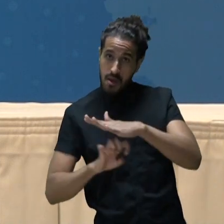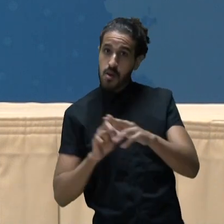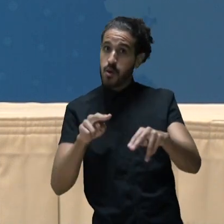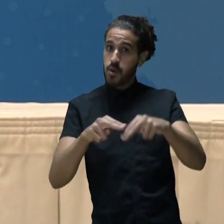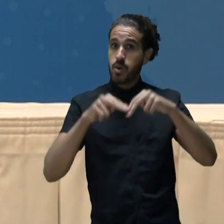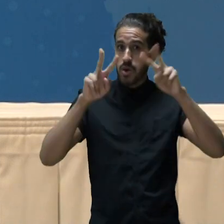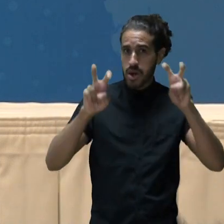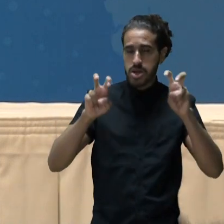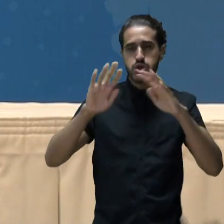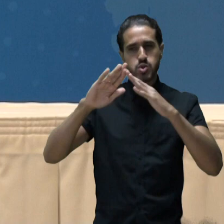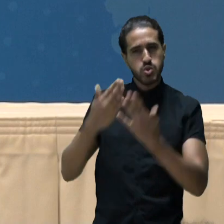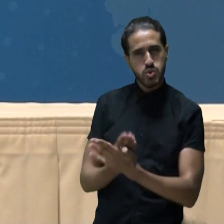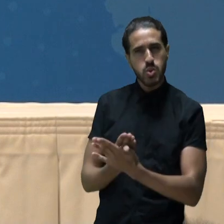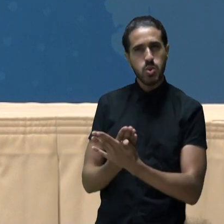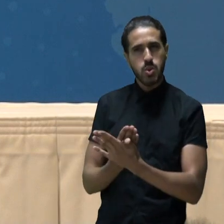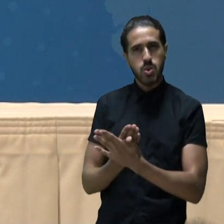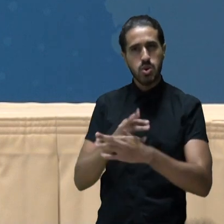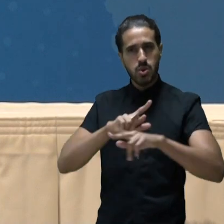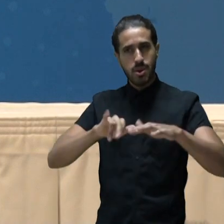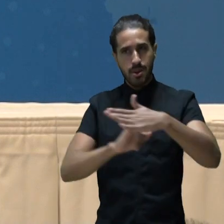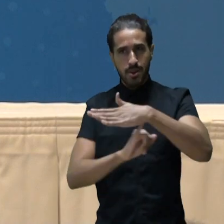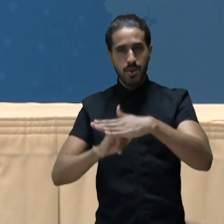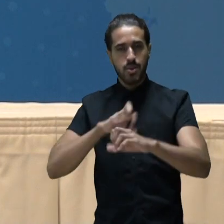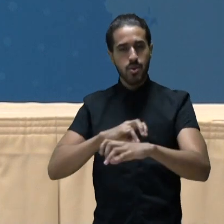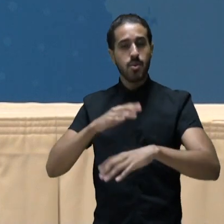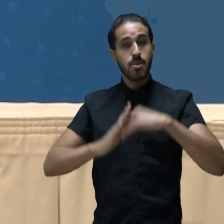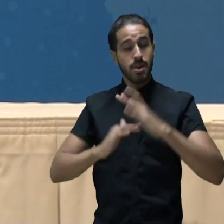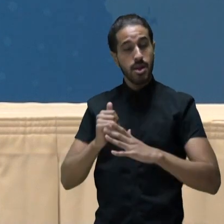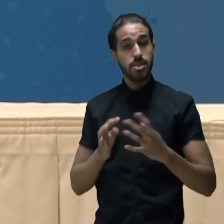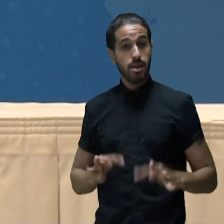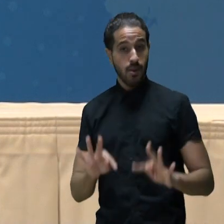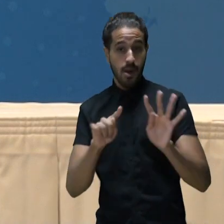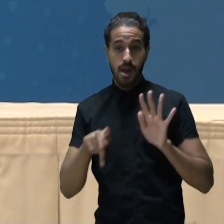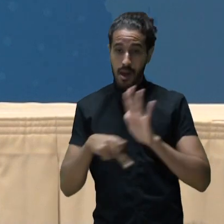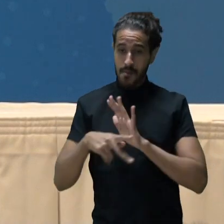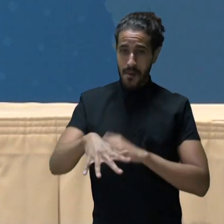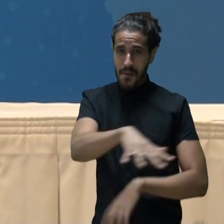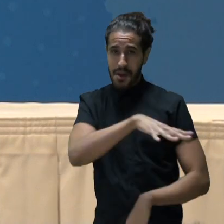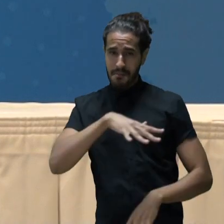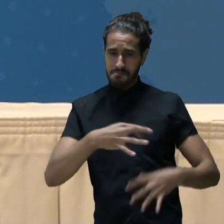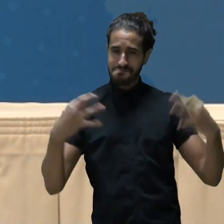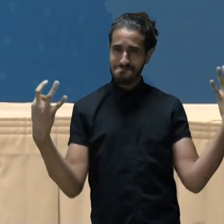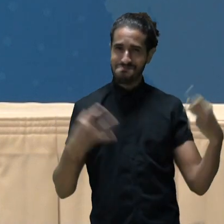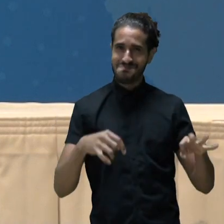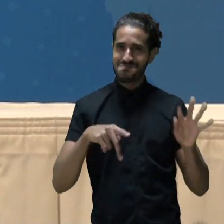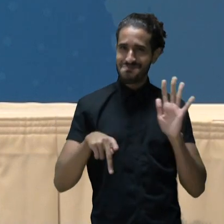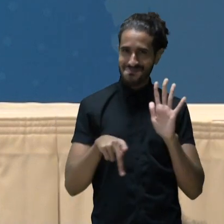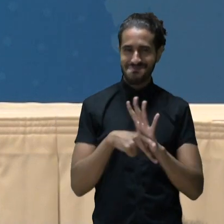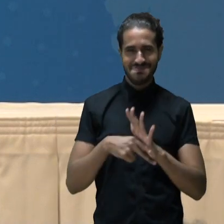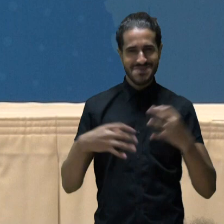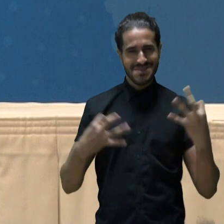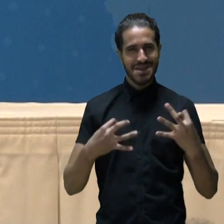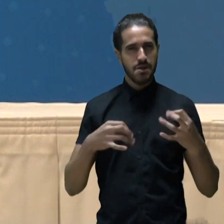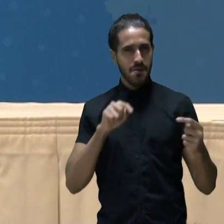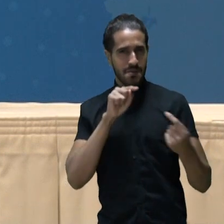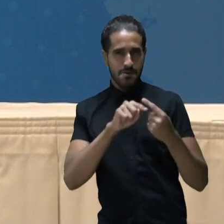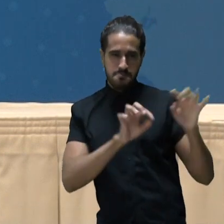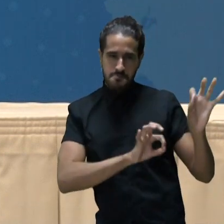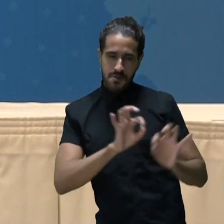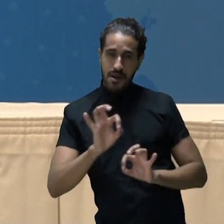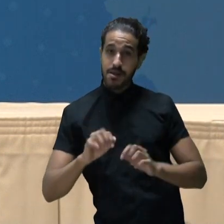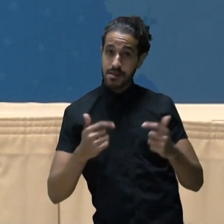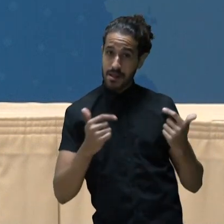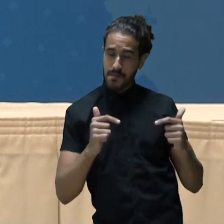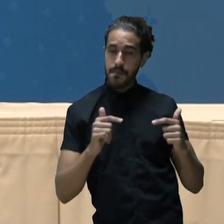e, por isso, as instituições de educação profissional e tecnológica são um espaço adequado, um espaço propício para se trabalhar